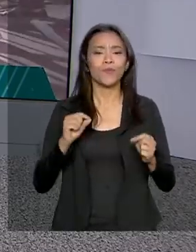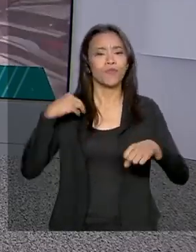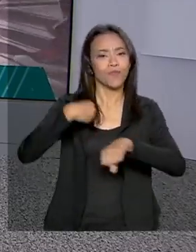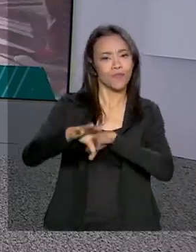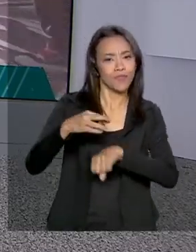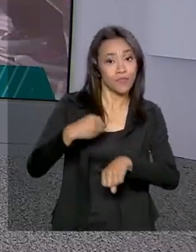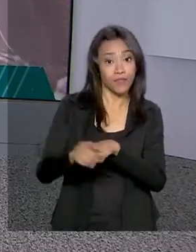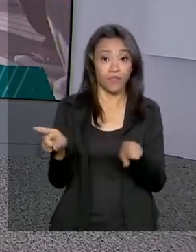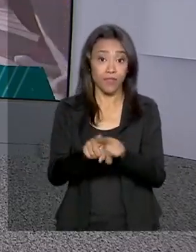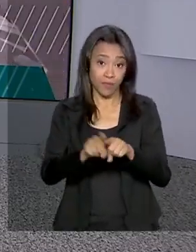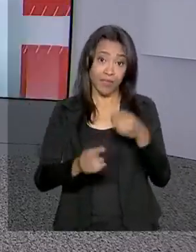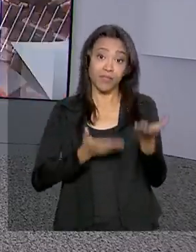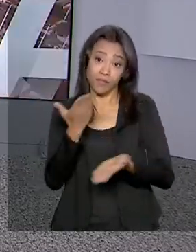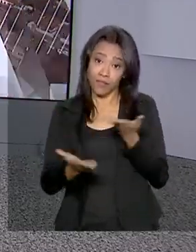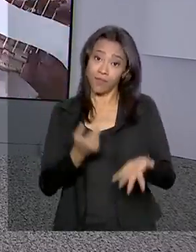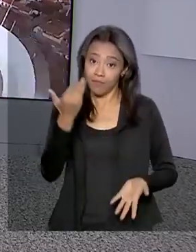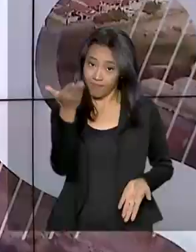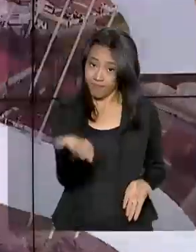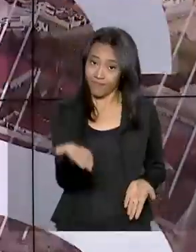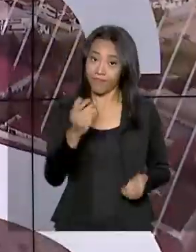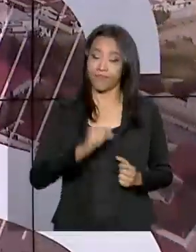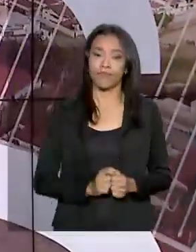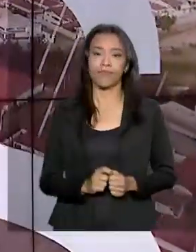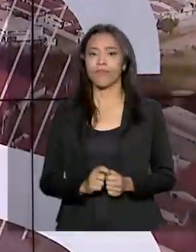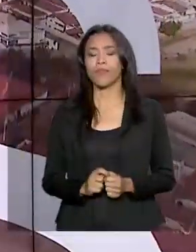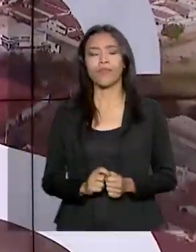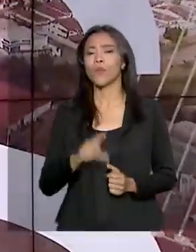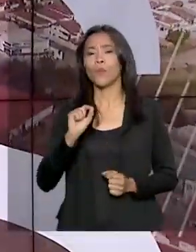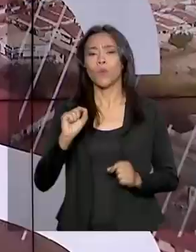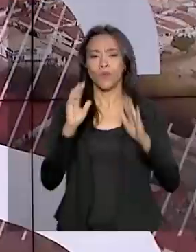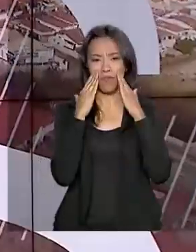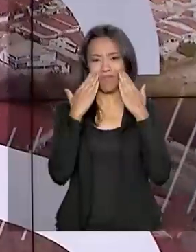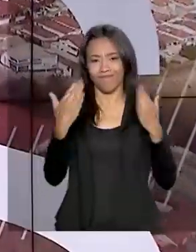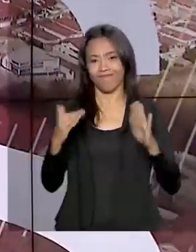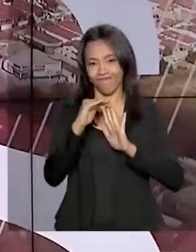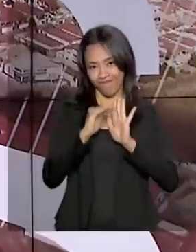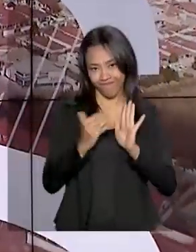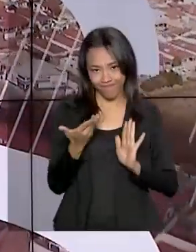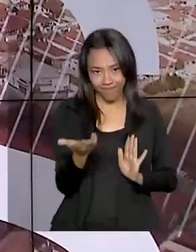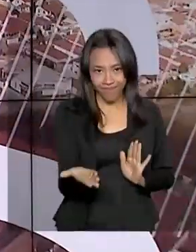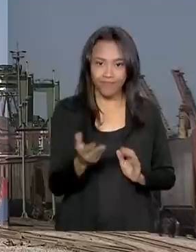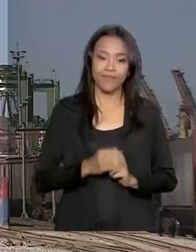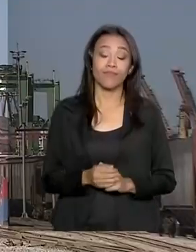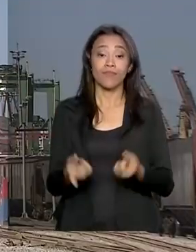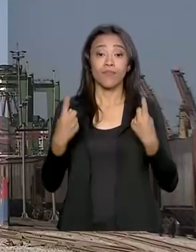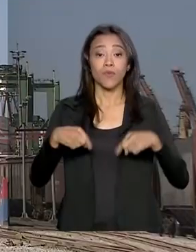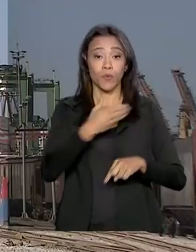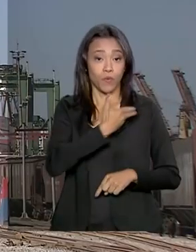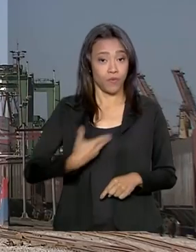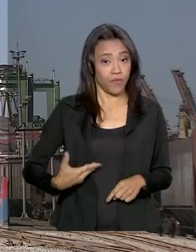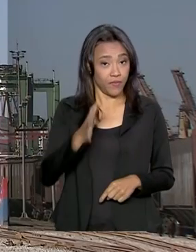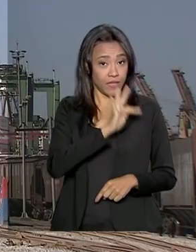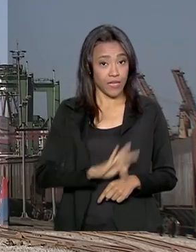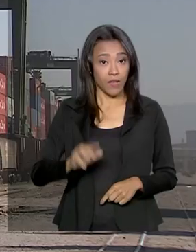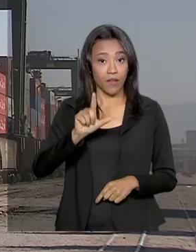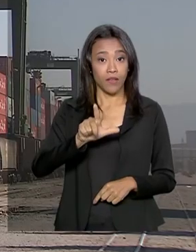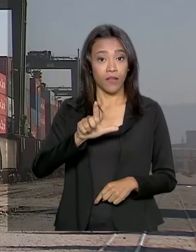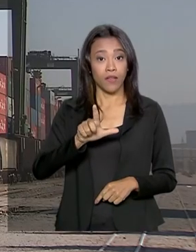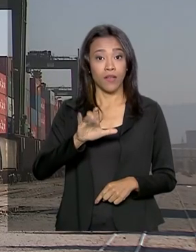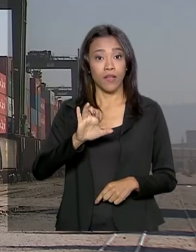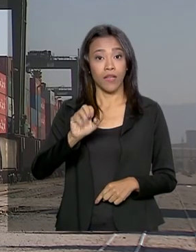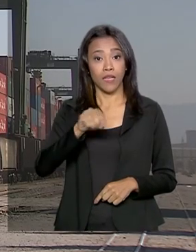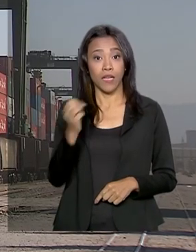com muita informação e serviço pra você. Confira os destaques desta edição. Governo Federal faz leilão de três